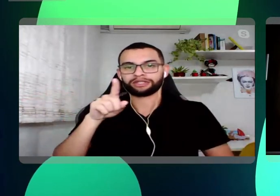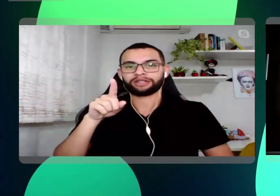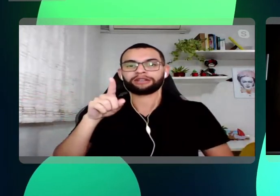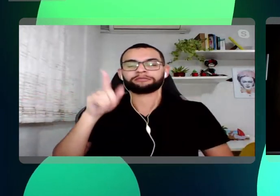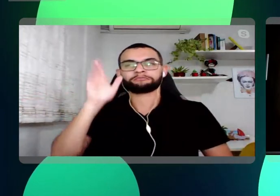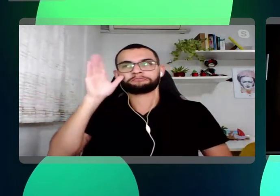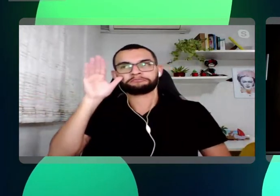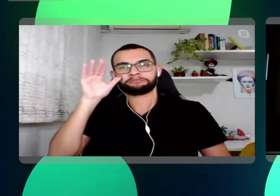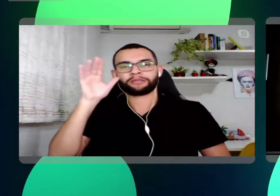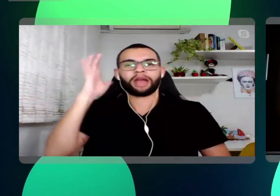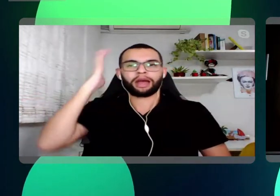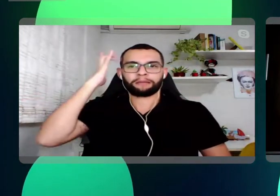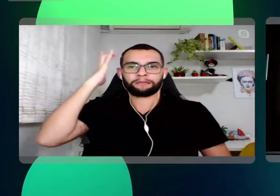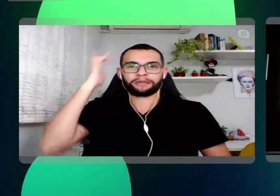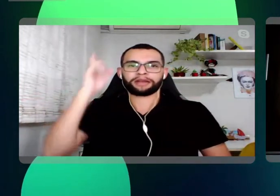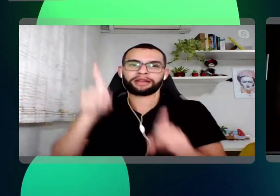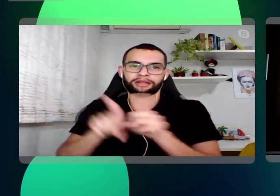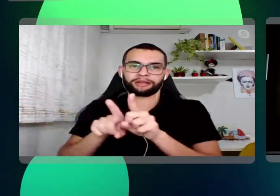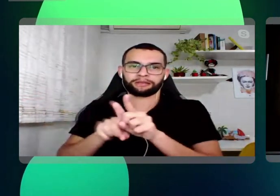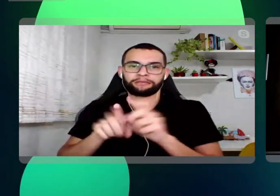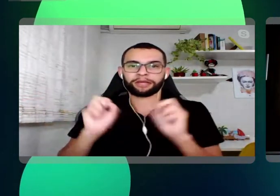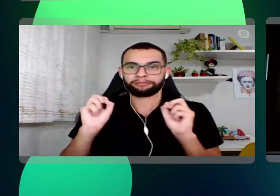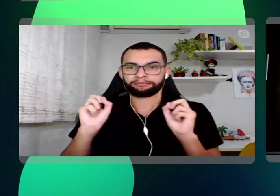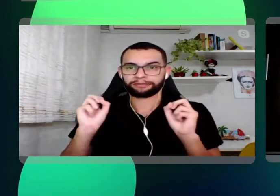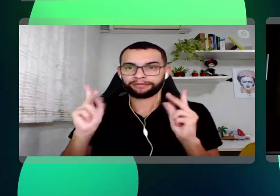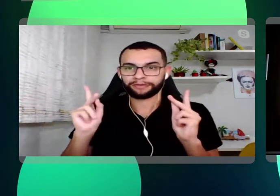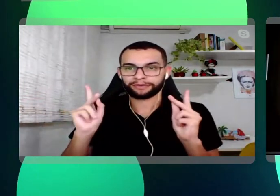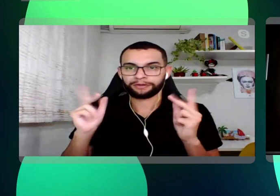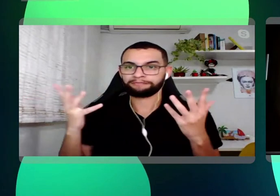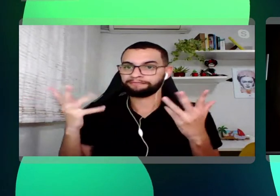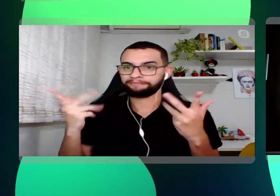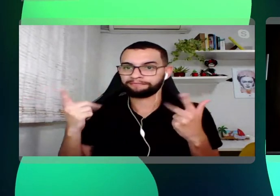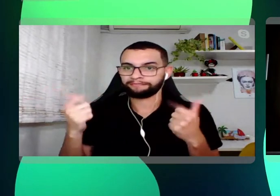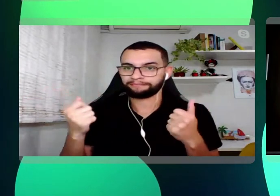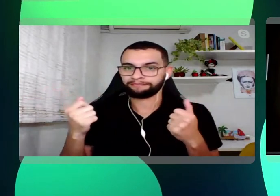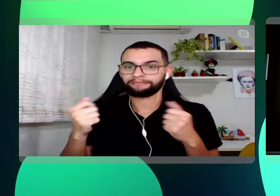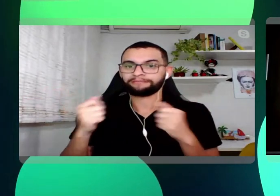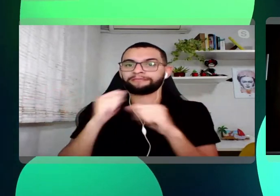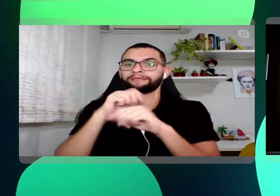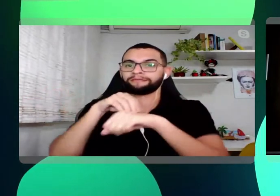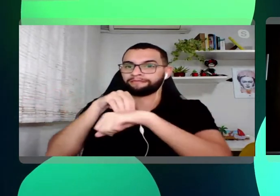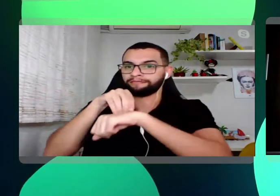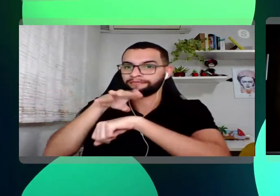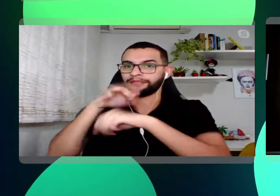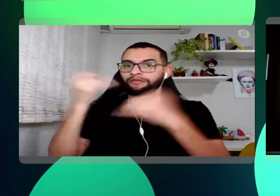gente no evento de amanhã. Tudo bem? Maravilha? Recados dados.